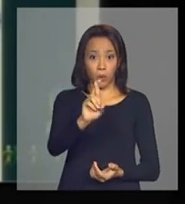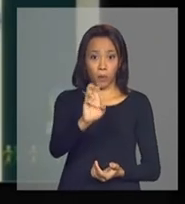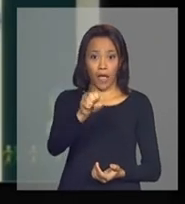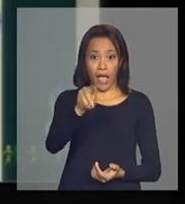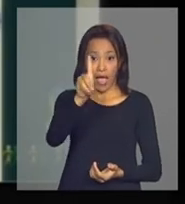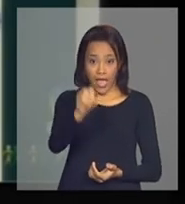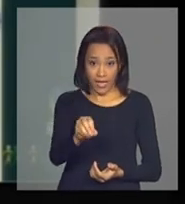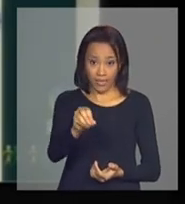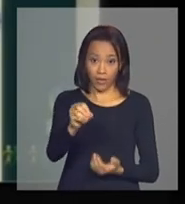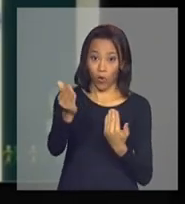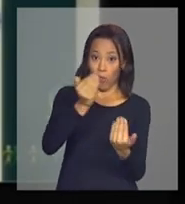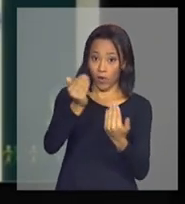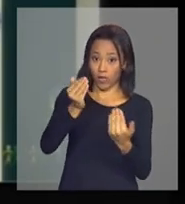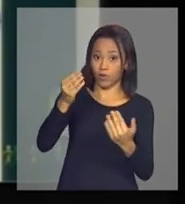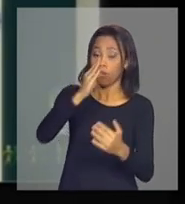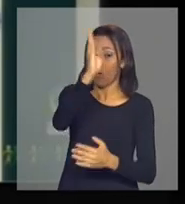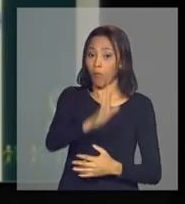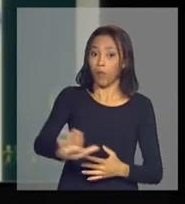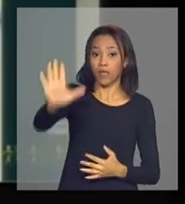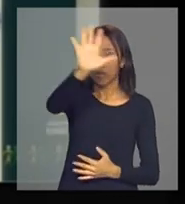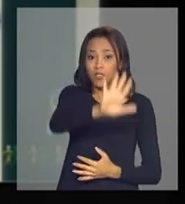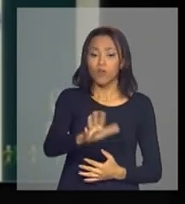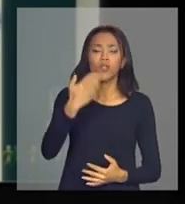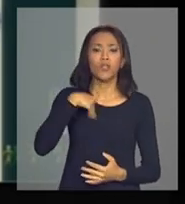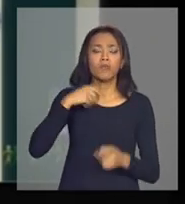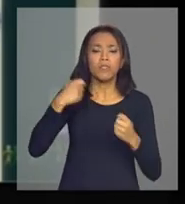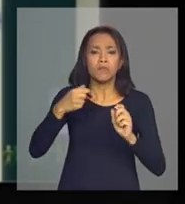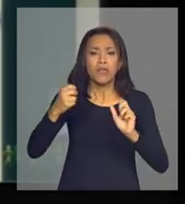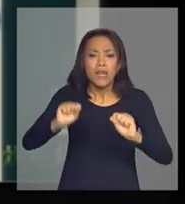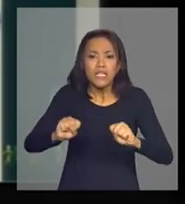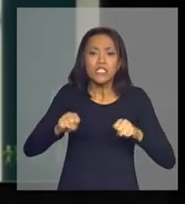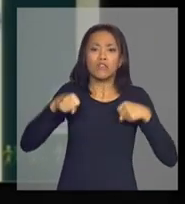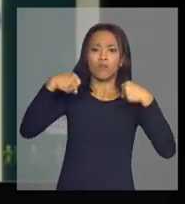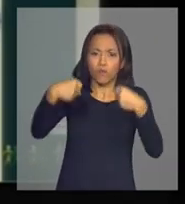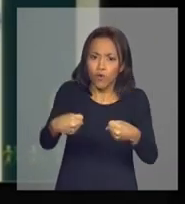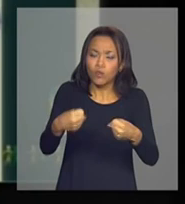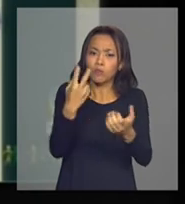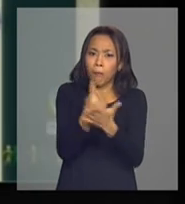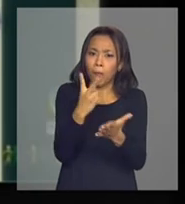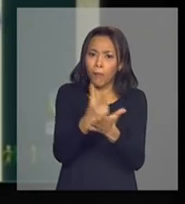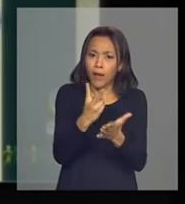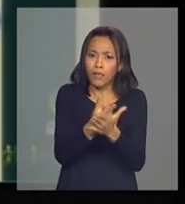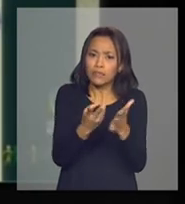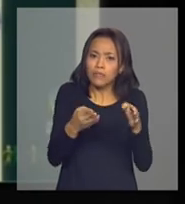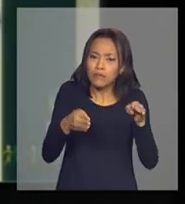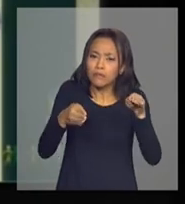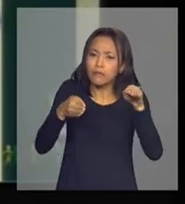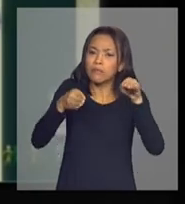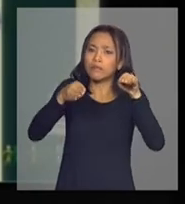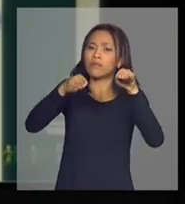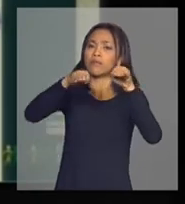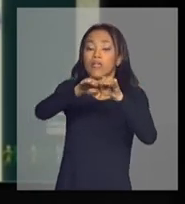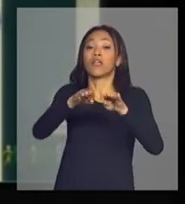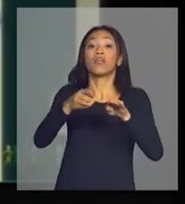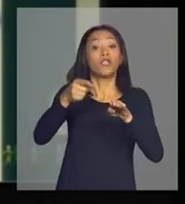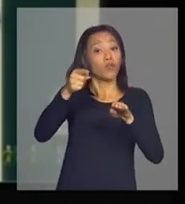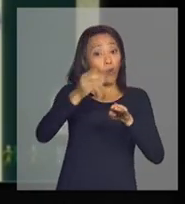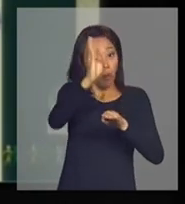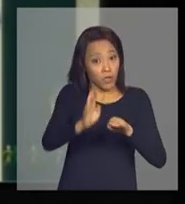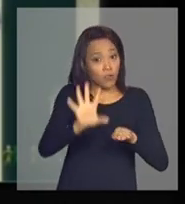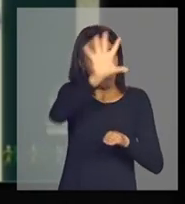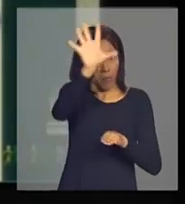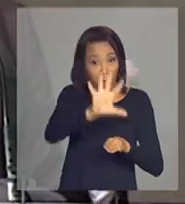nacional, nós temos esse grande esforço de aproximação. Para isso, é preciso que essas regiões, que o Brasil como um todo cresça,